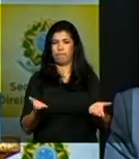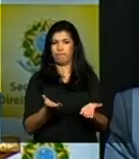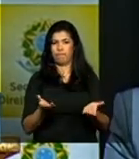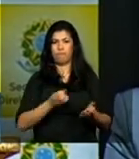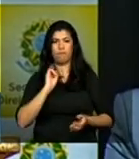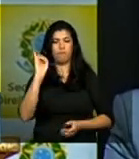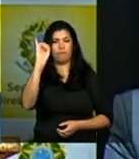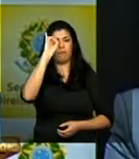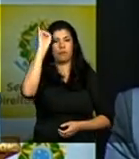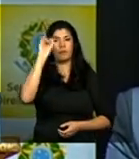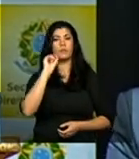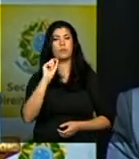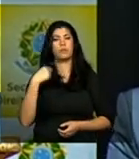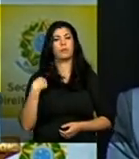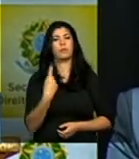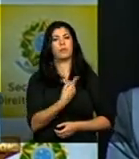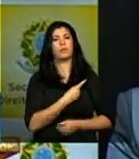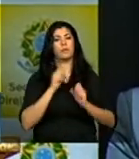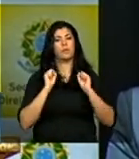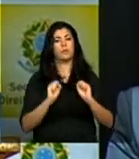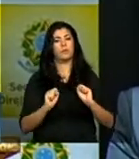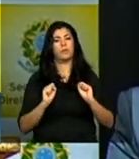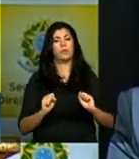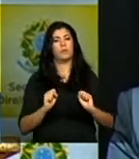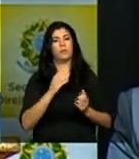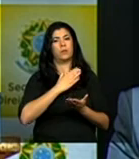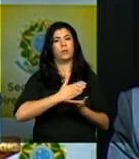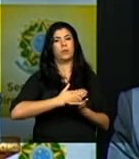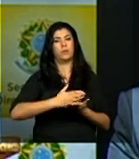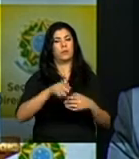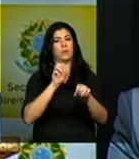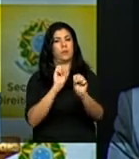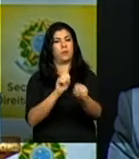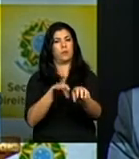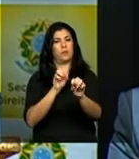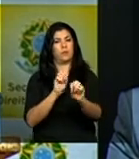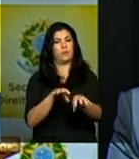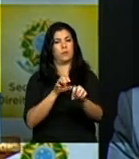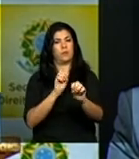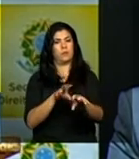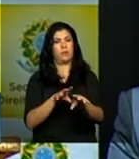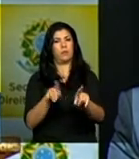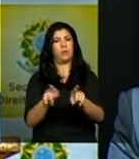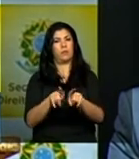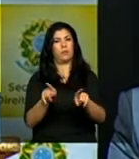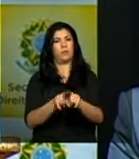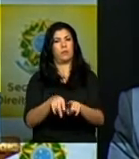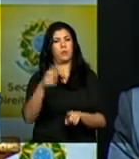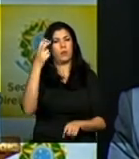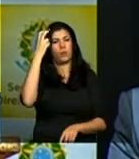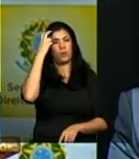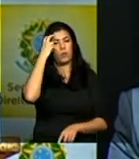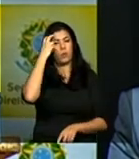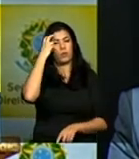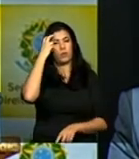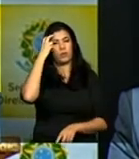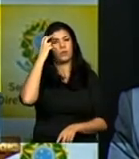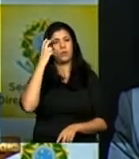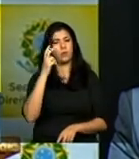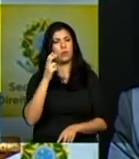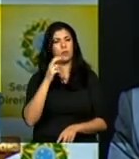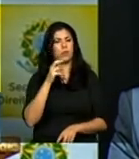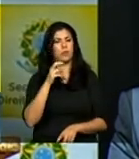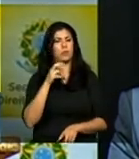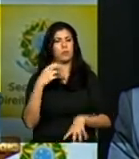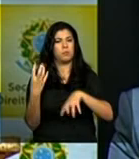precioso para que a gente possa a partir da educação a partir da cultura a partir dos